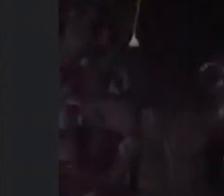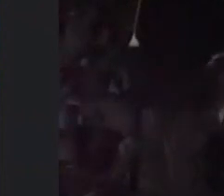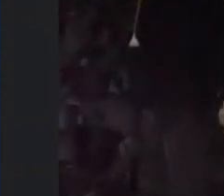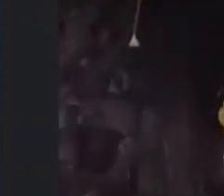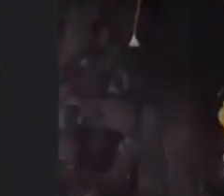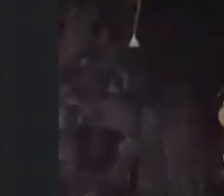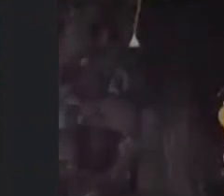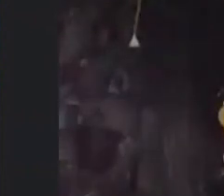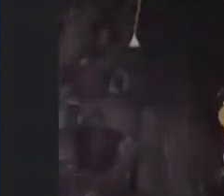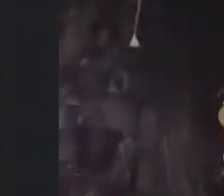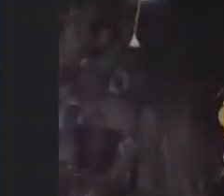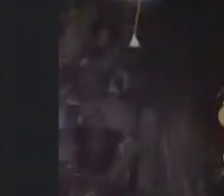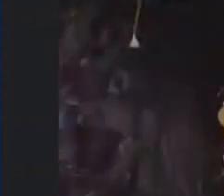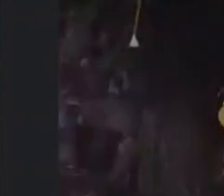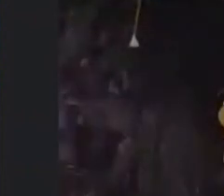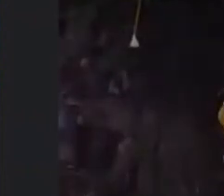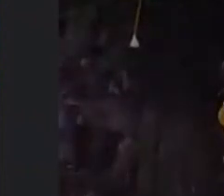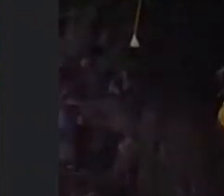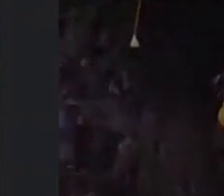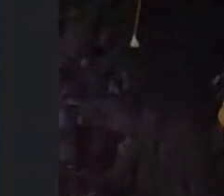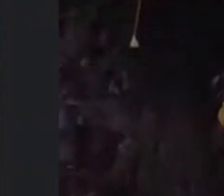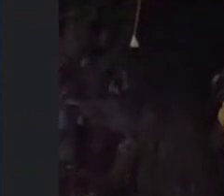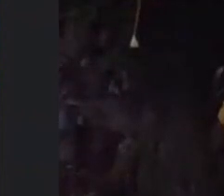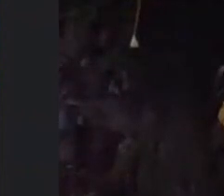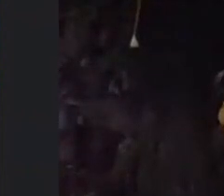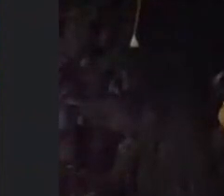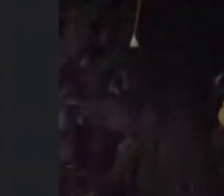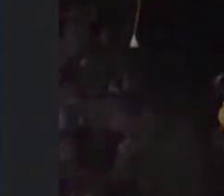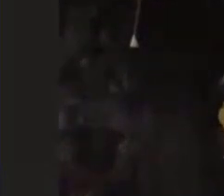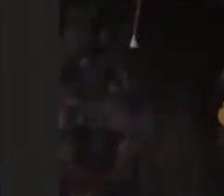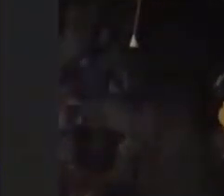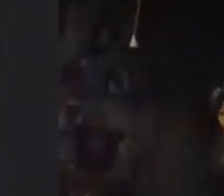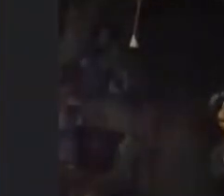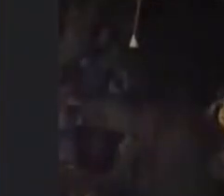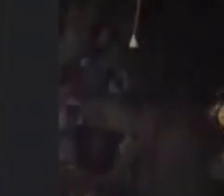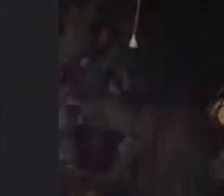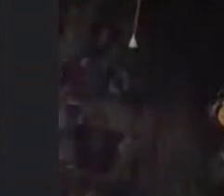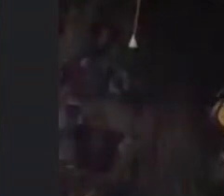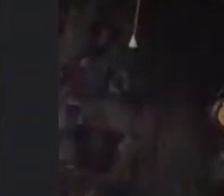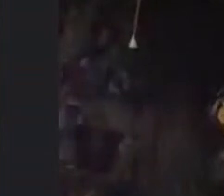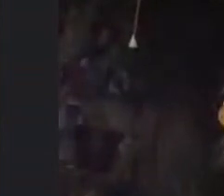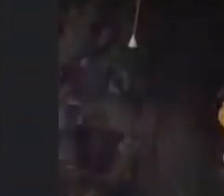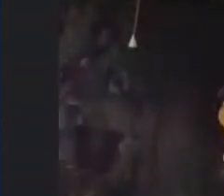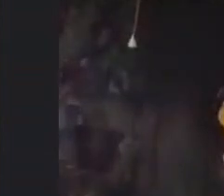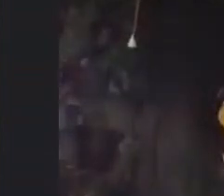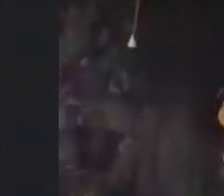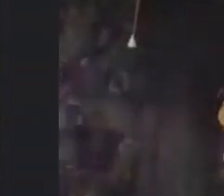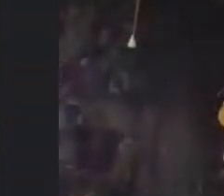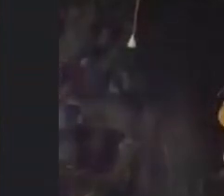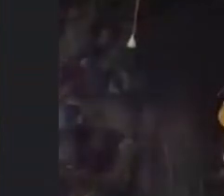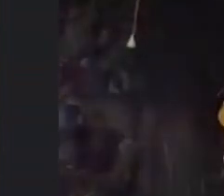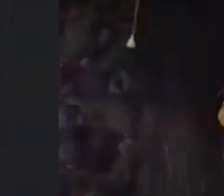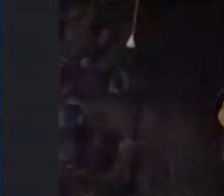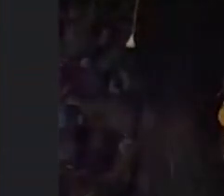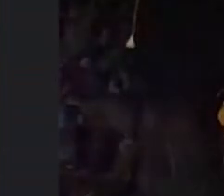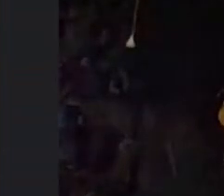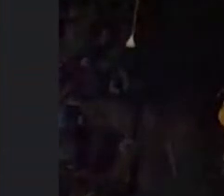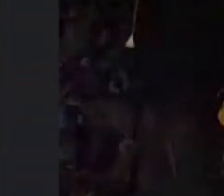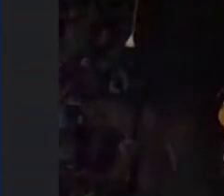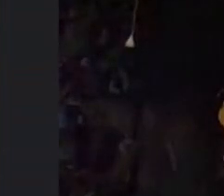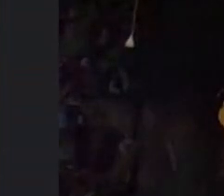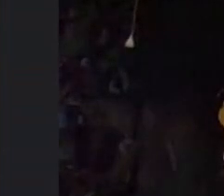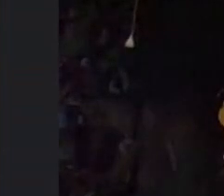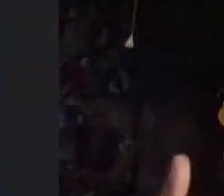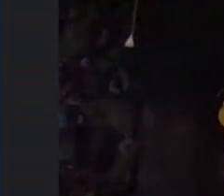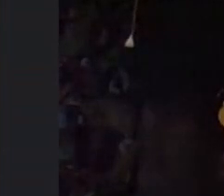mas também eu tenho acompanhado casos de denúncias pós-banca presencial o que é isso o candidato foi